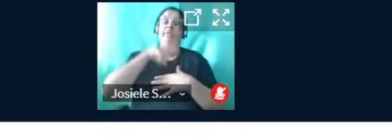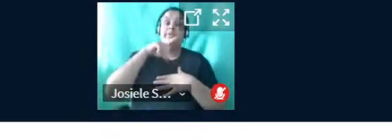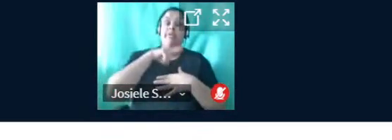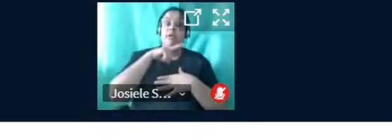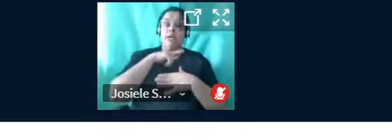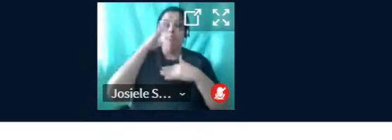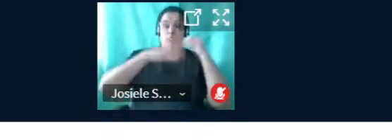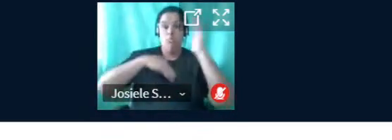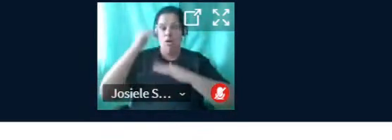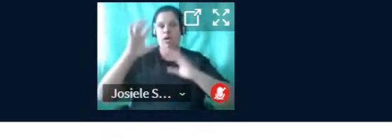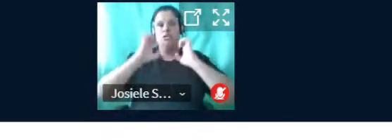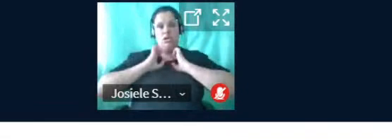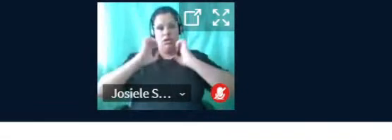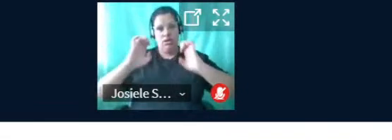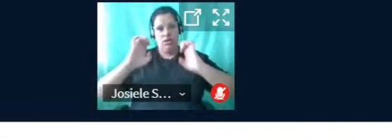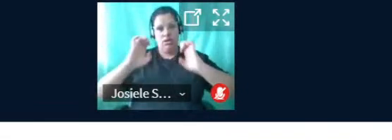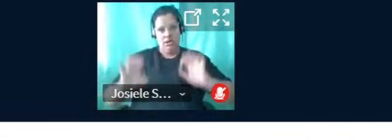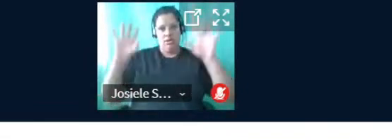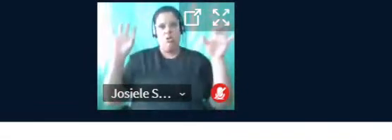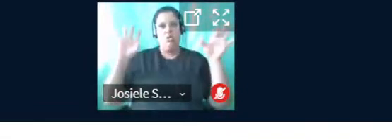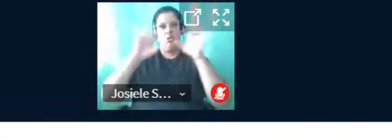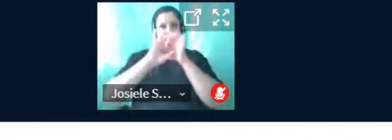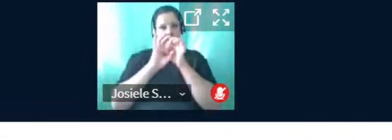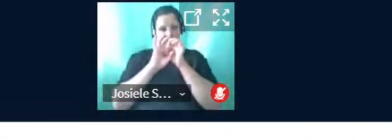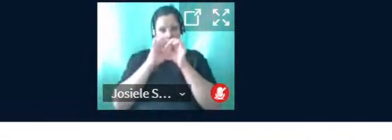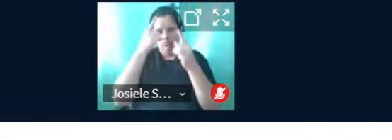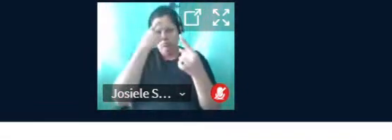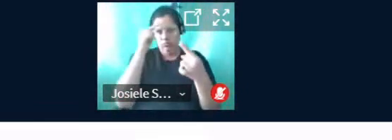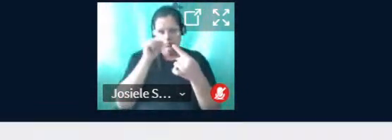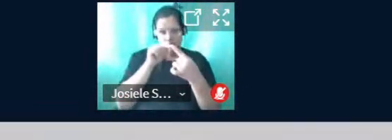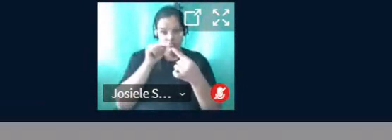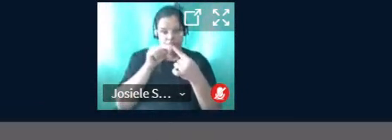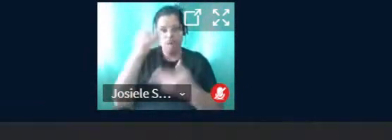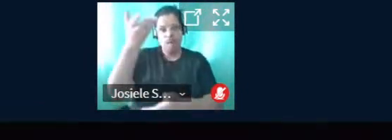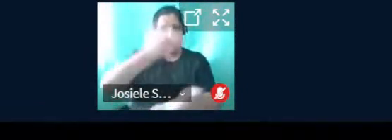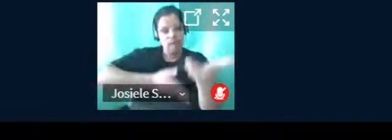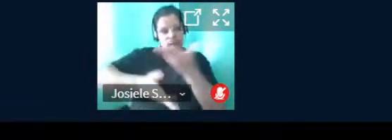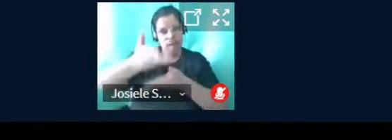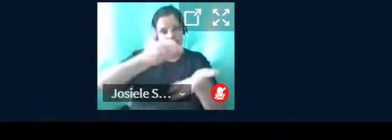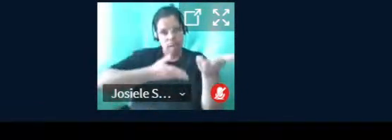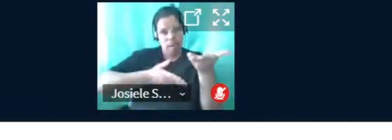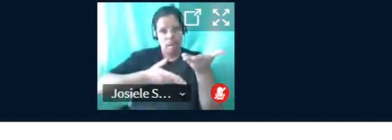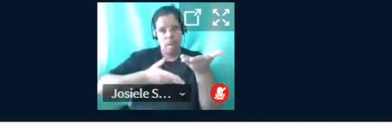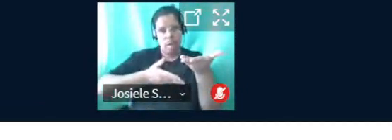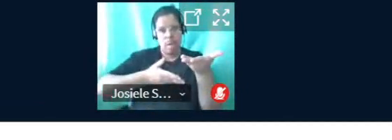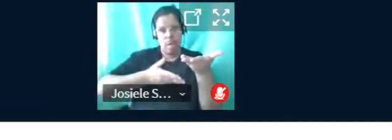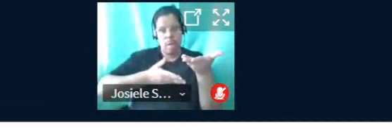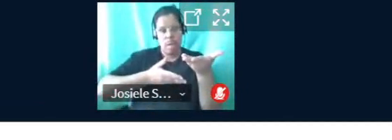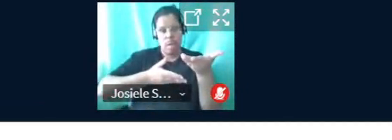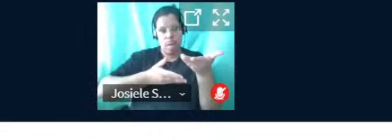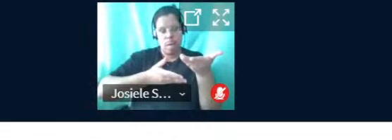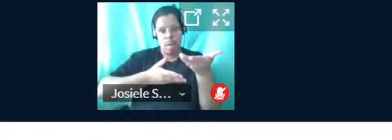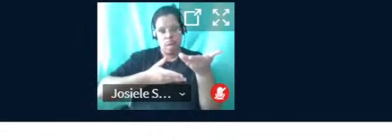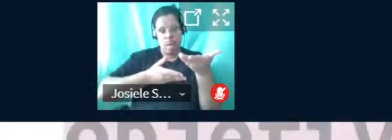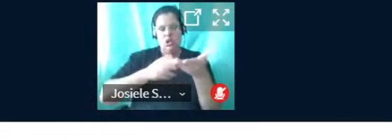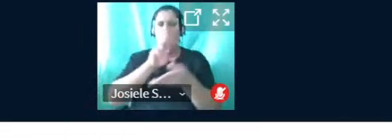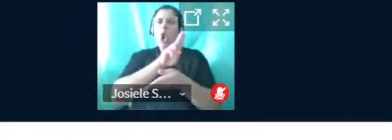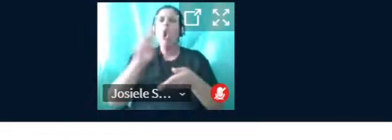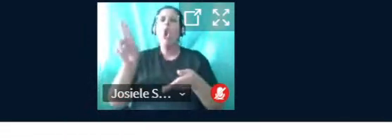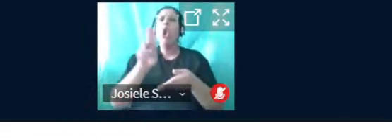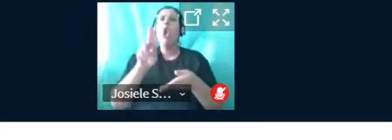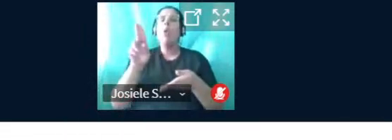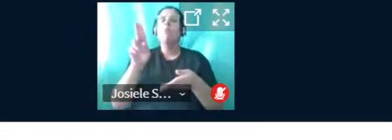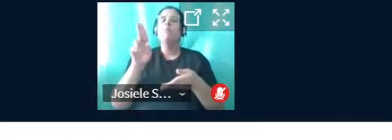uma ética atrelada a esse objetivo, o compartilhamento. Qual o nosso objetivo?